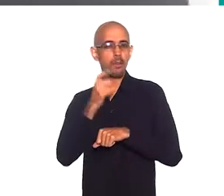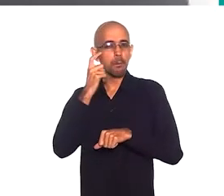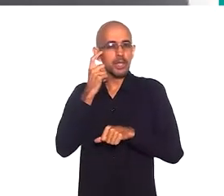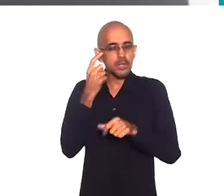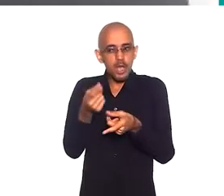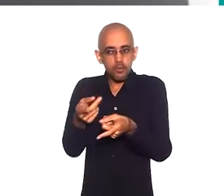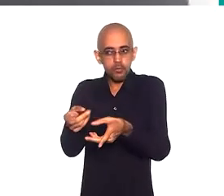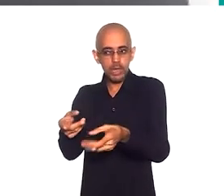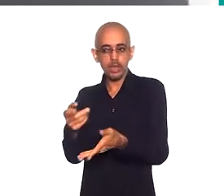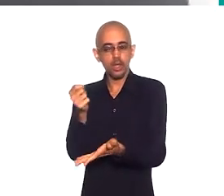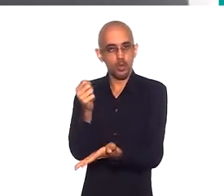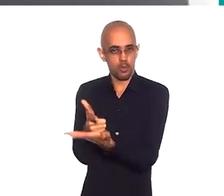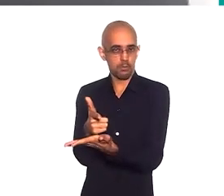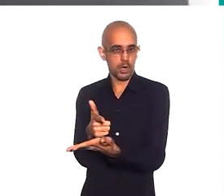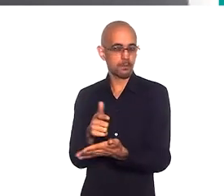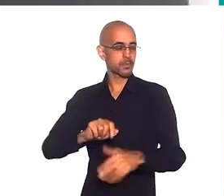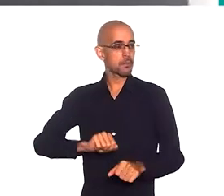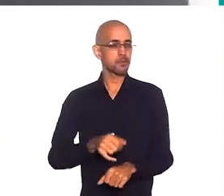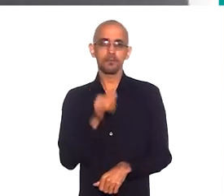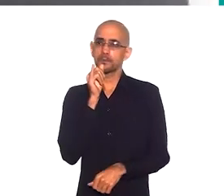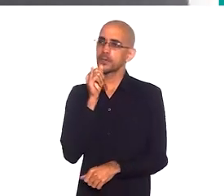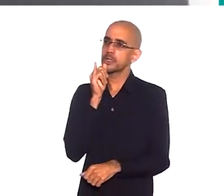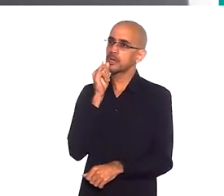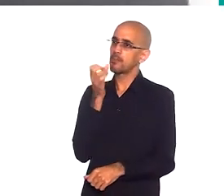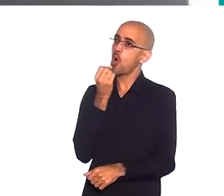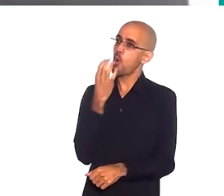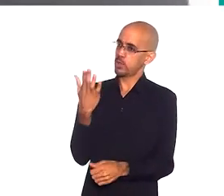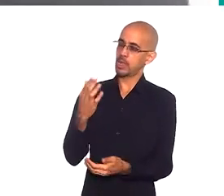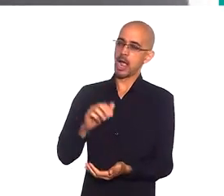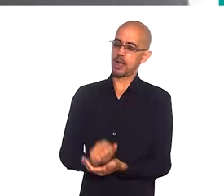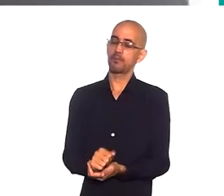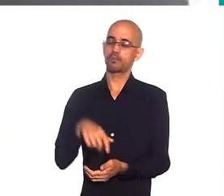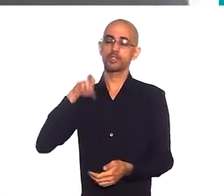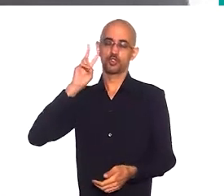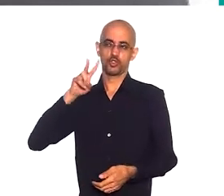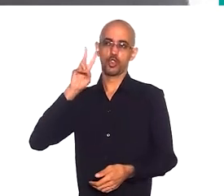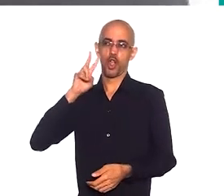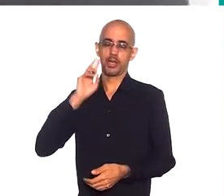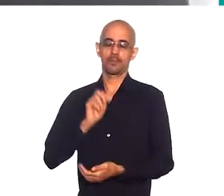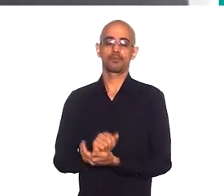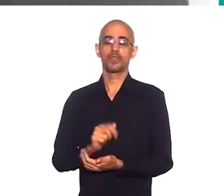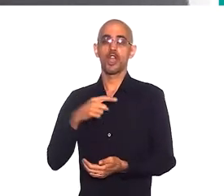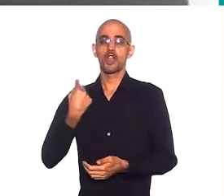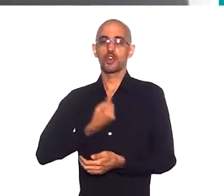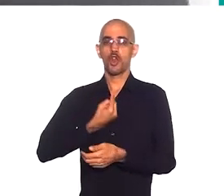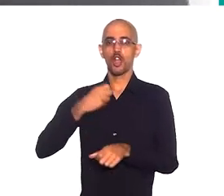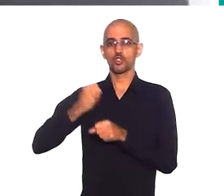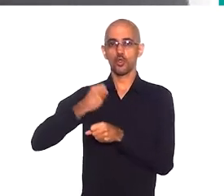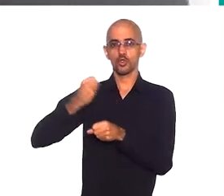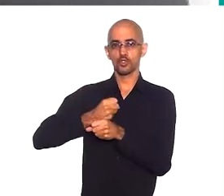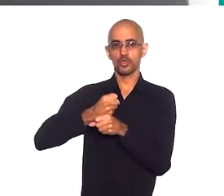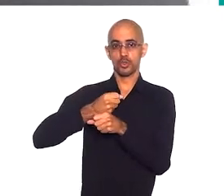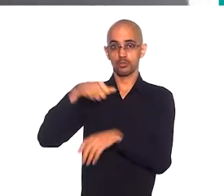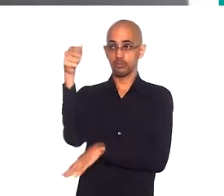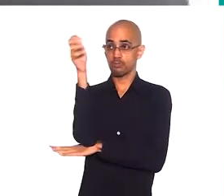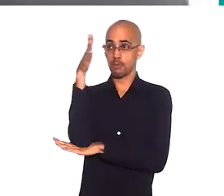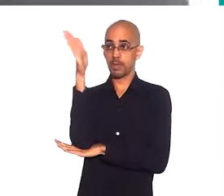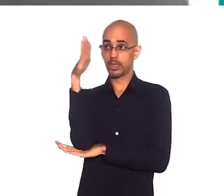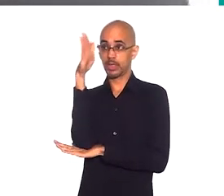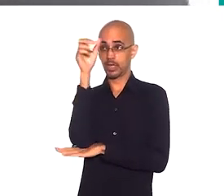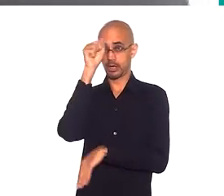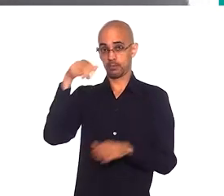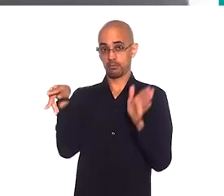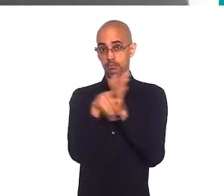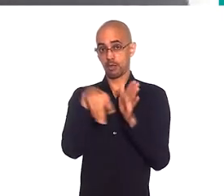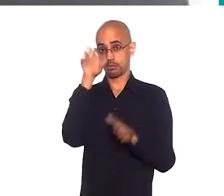comercialização. Por exemplo, eu vou te contar uma história. Nós construímos uma bandeira do Brasil